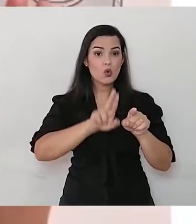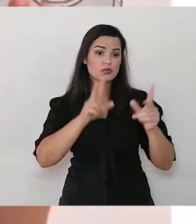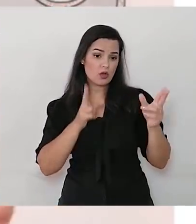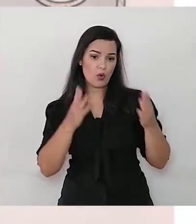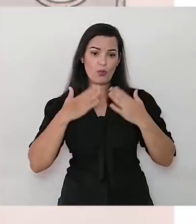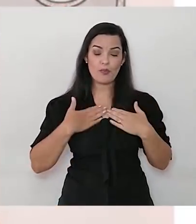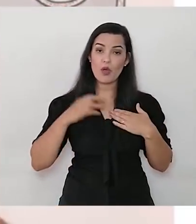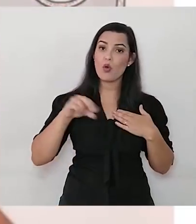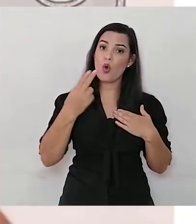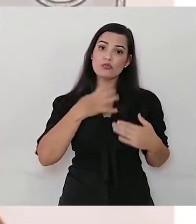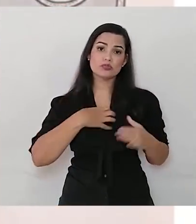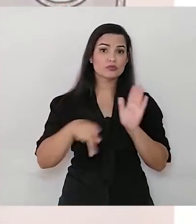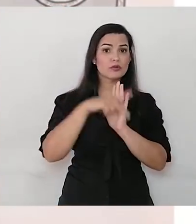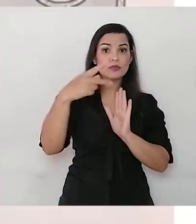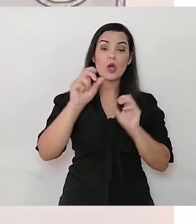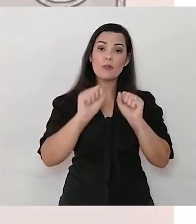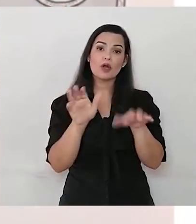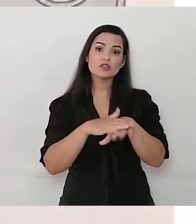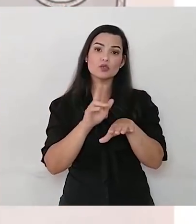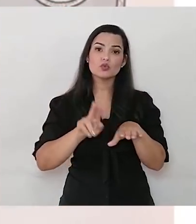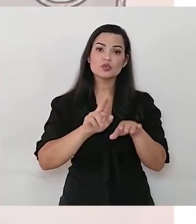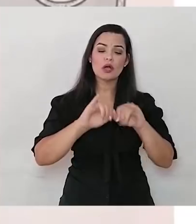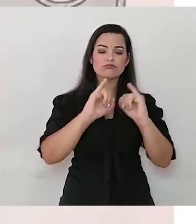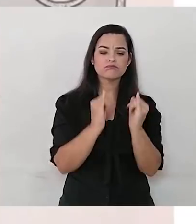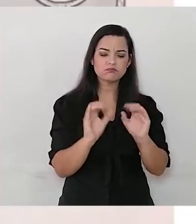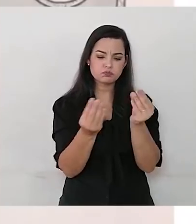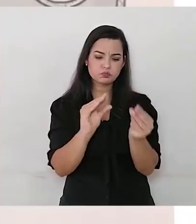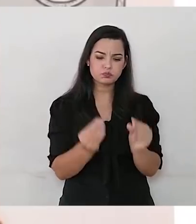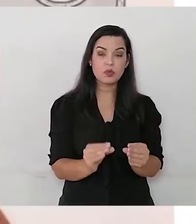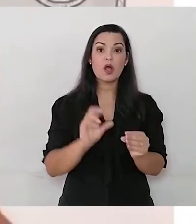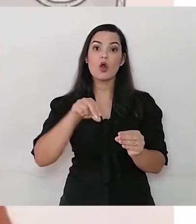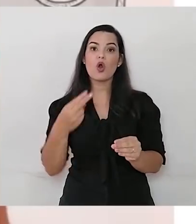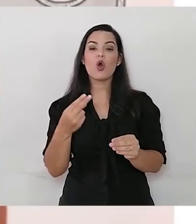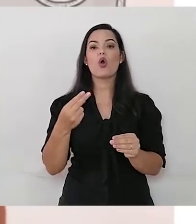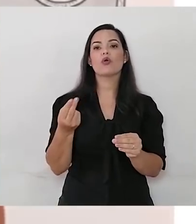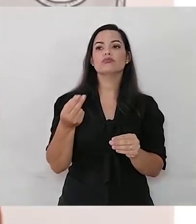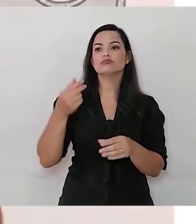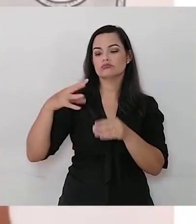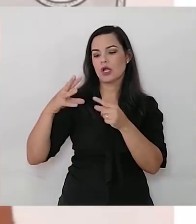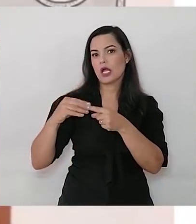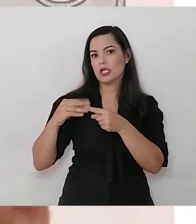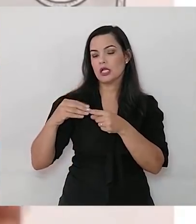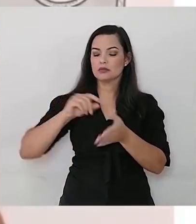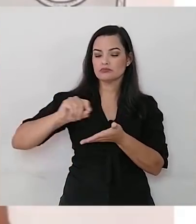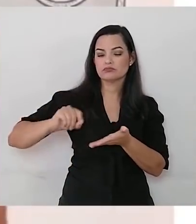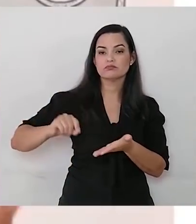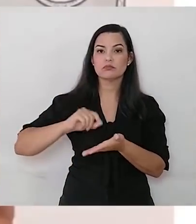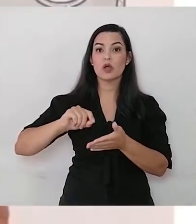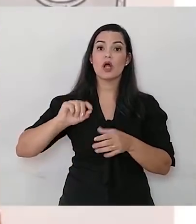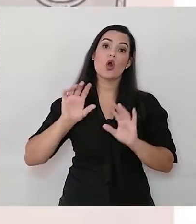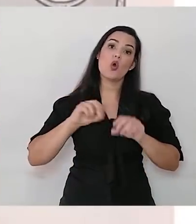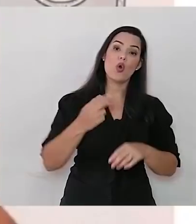você quiser. Você pode fazer joaninha com escultura, joaninha com canetinha, desenhar a sua joaninha com giz de cera, com